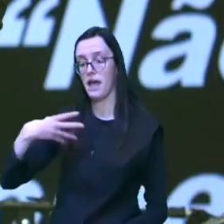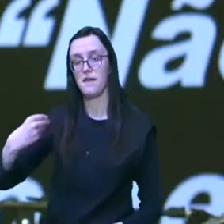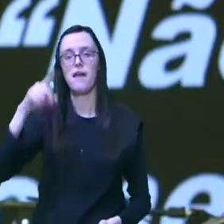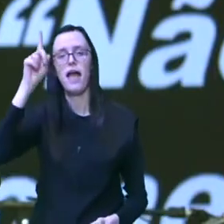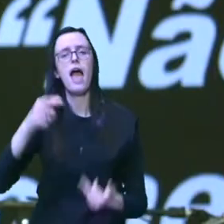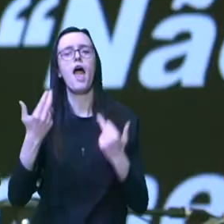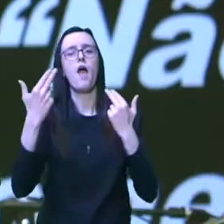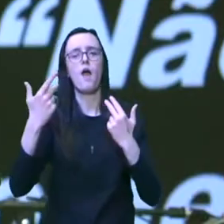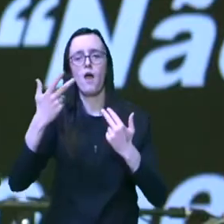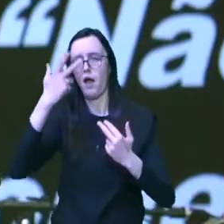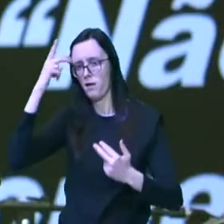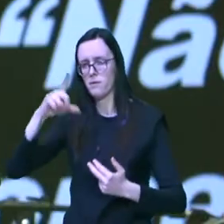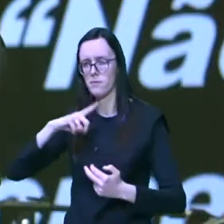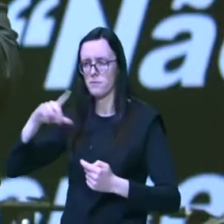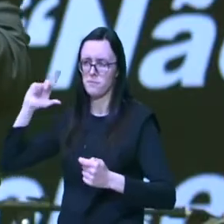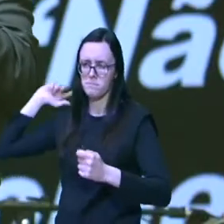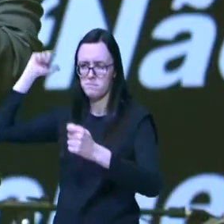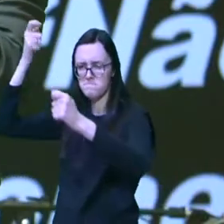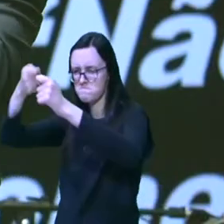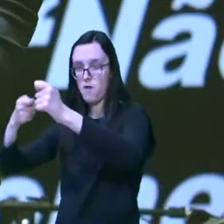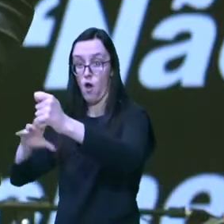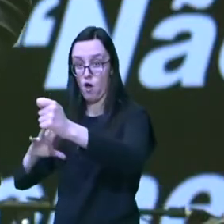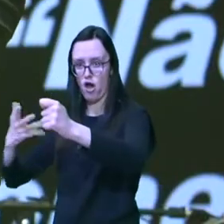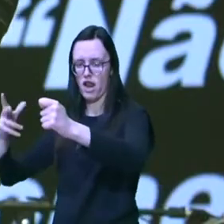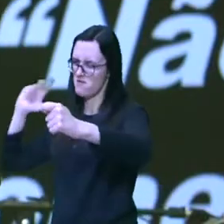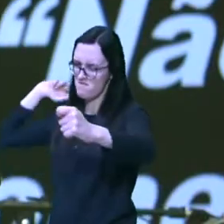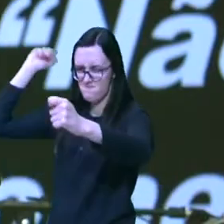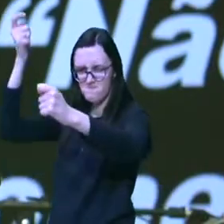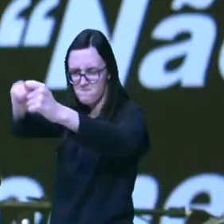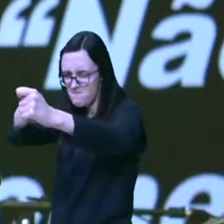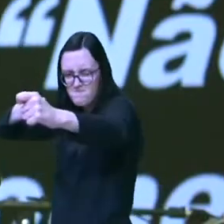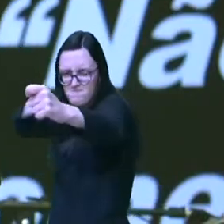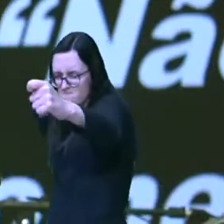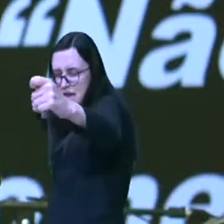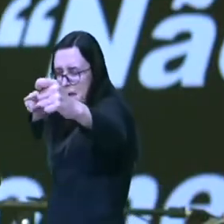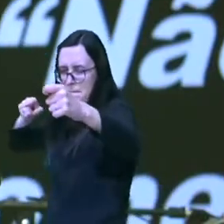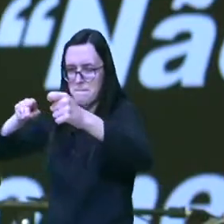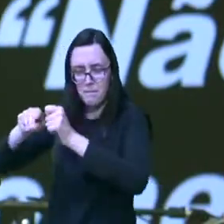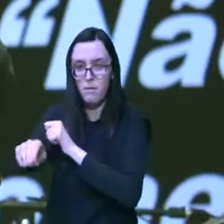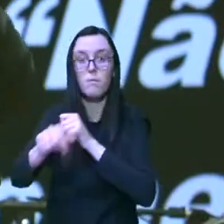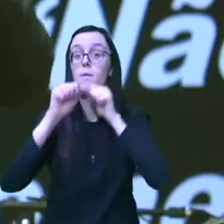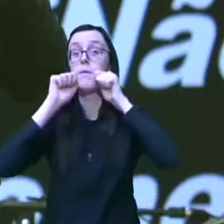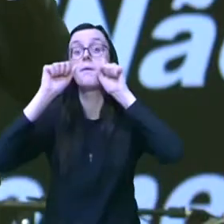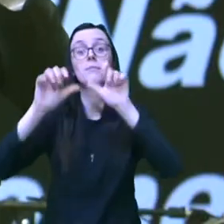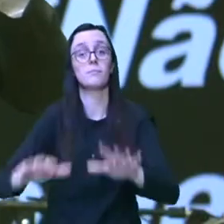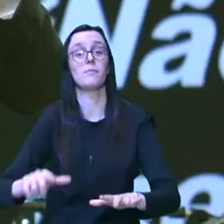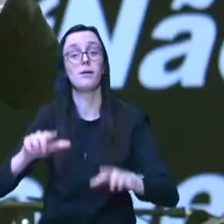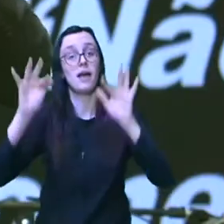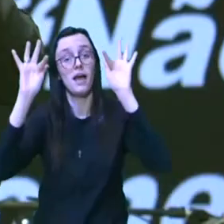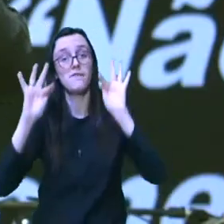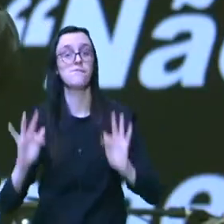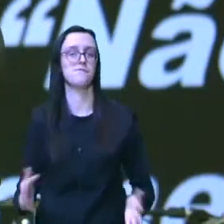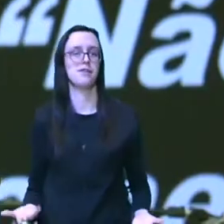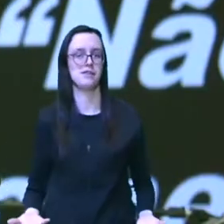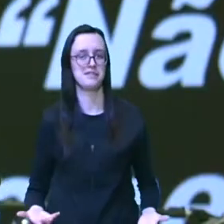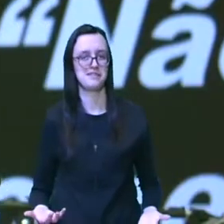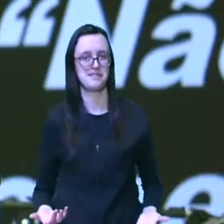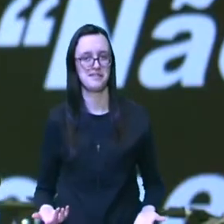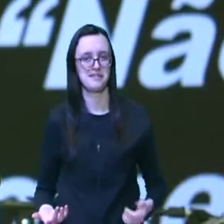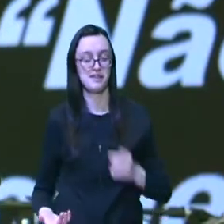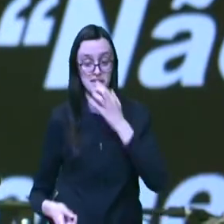flechas na mão do valente que ele coloca feliz é aquele que os tem na sua aljava